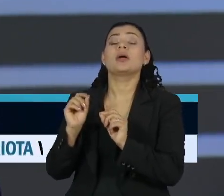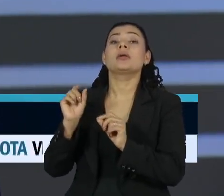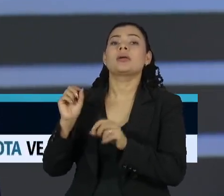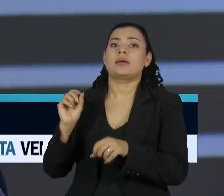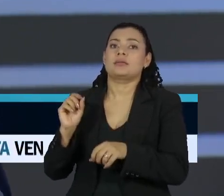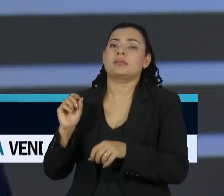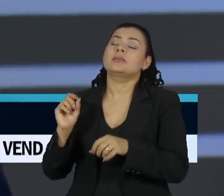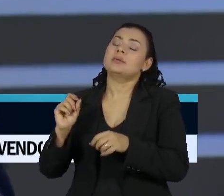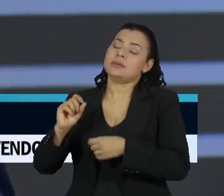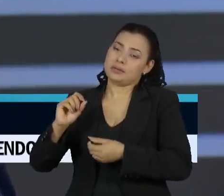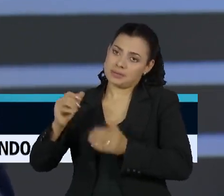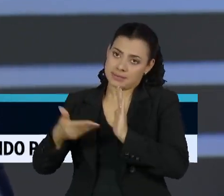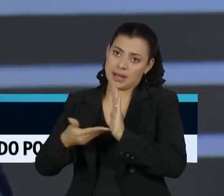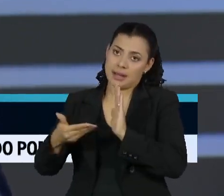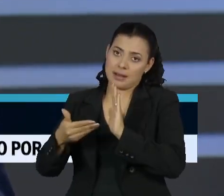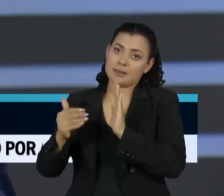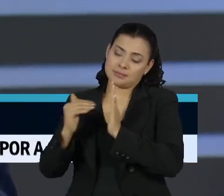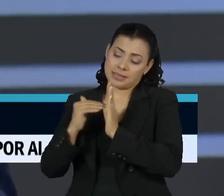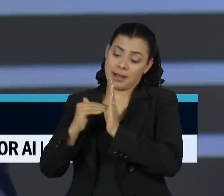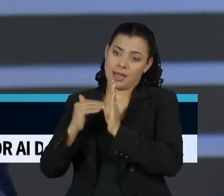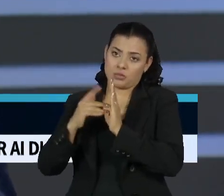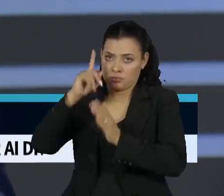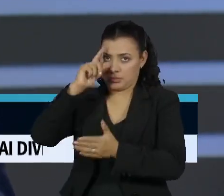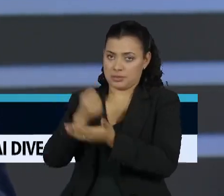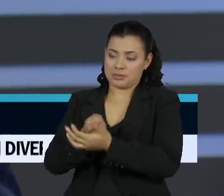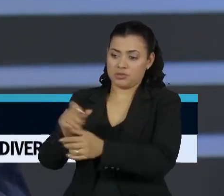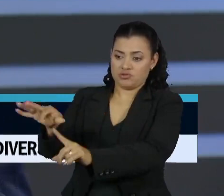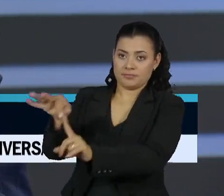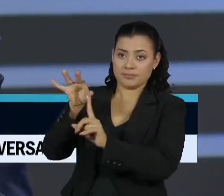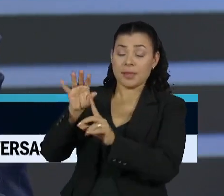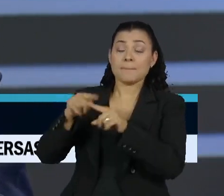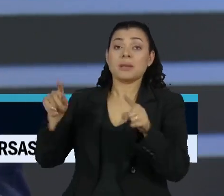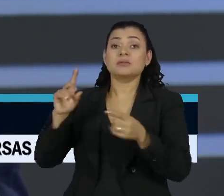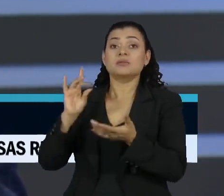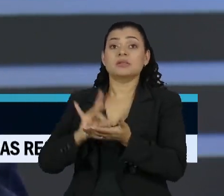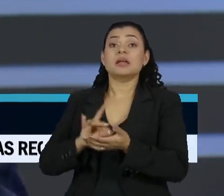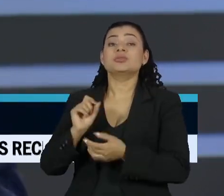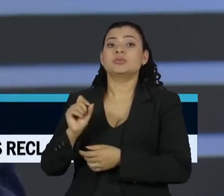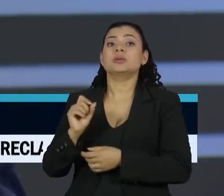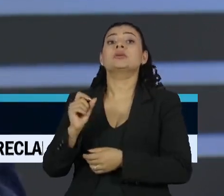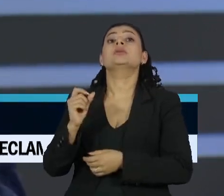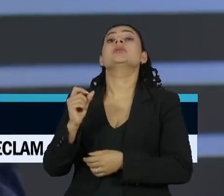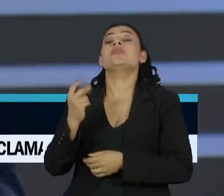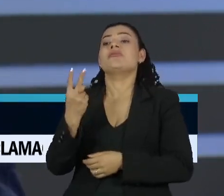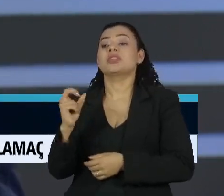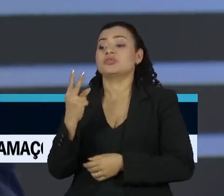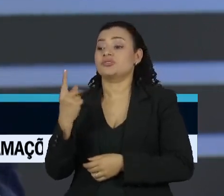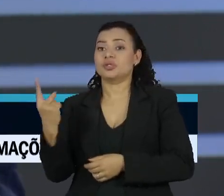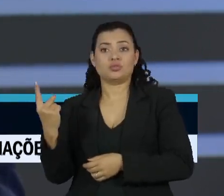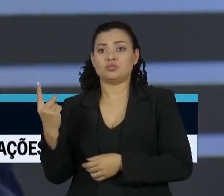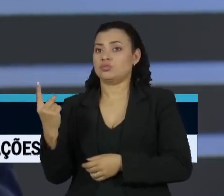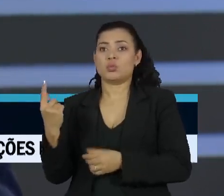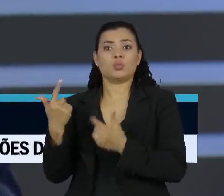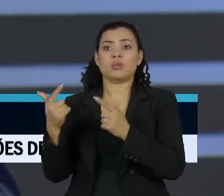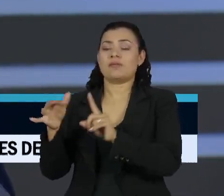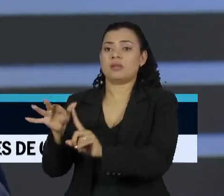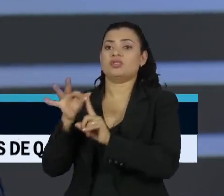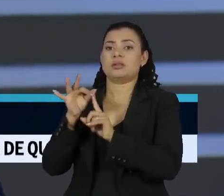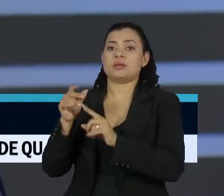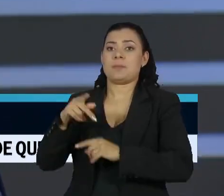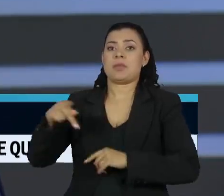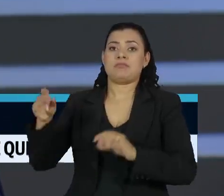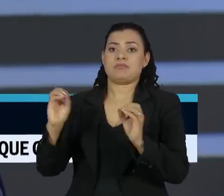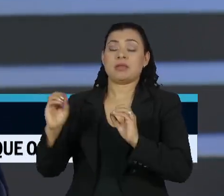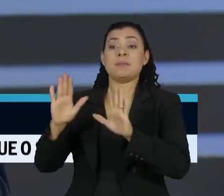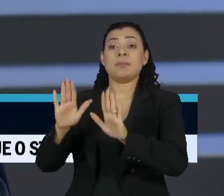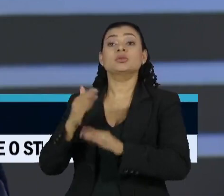Senado Federal. No século XX e XXI, não houve qualquer rejeição da indicação presidencial. No